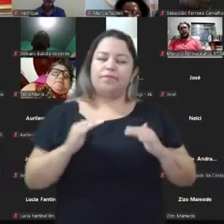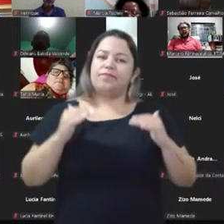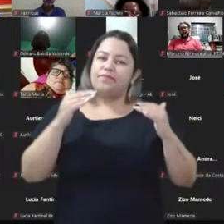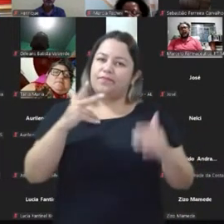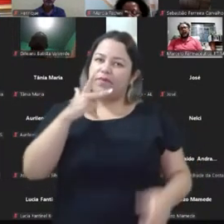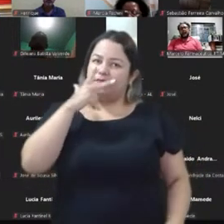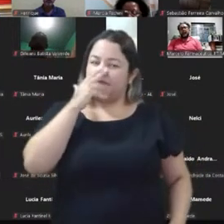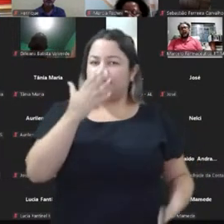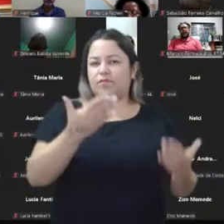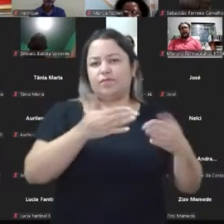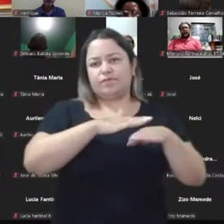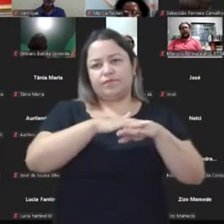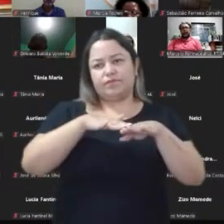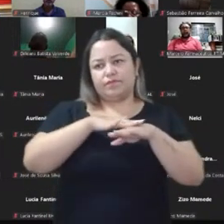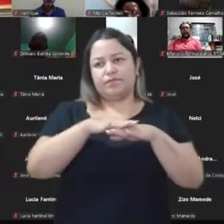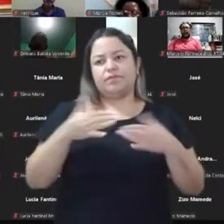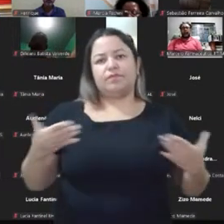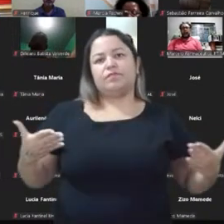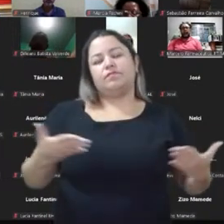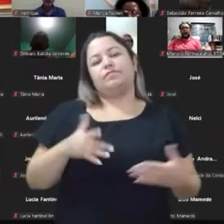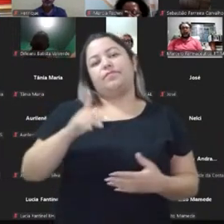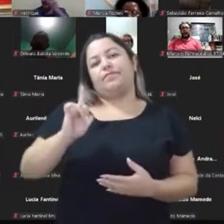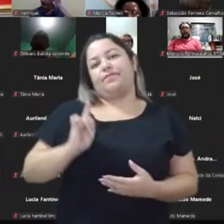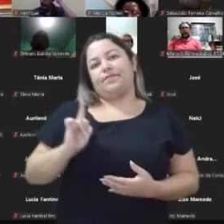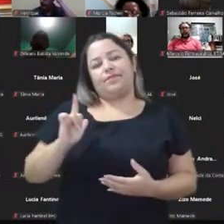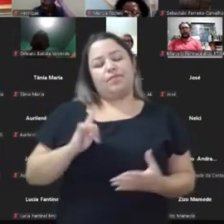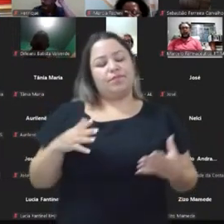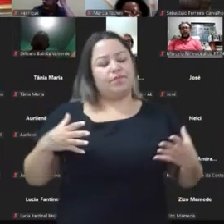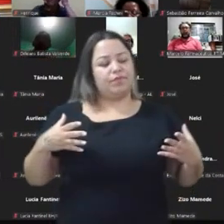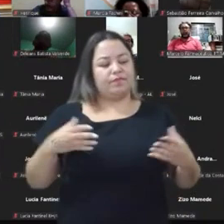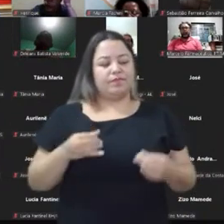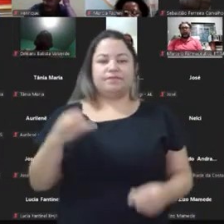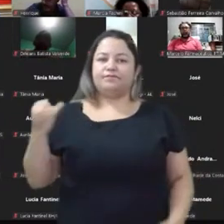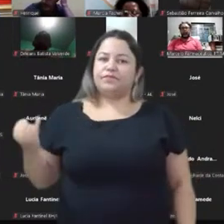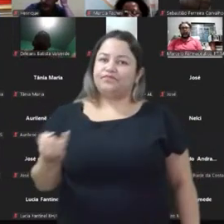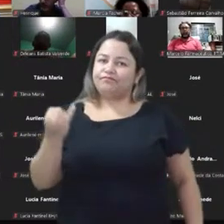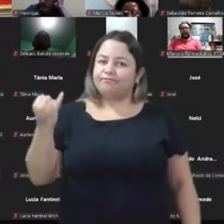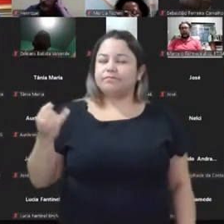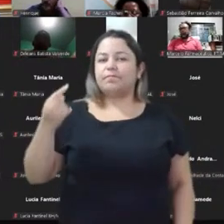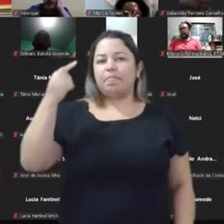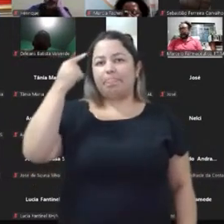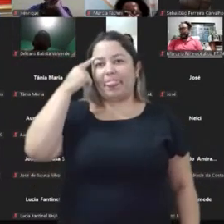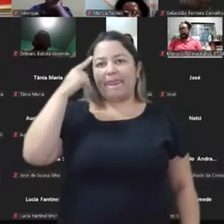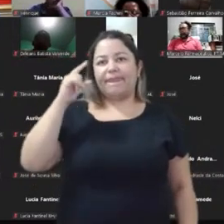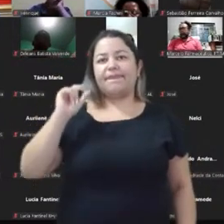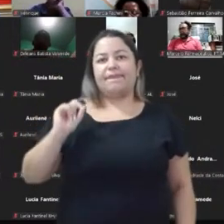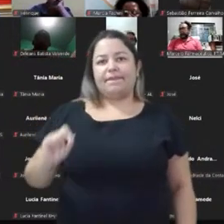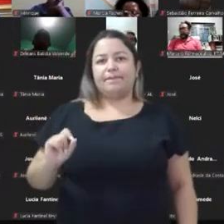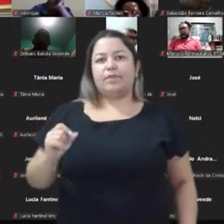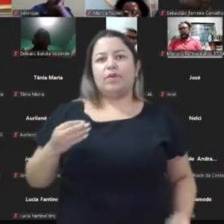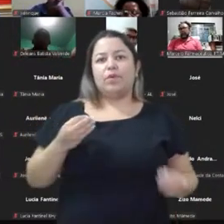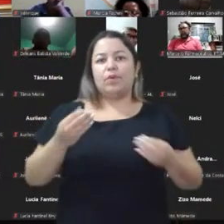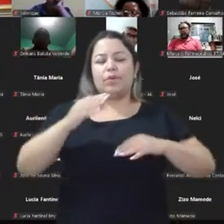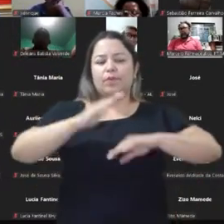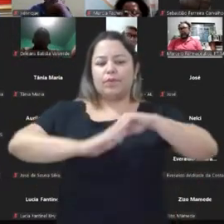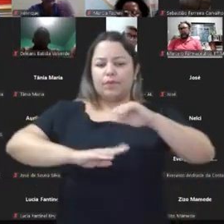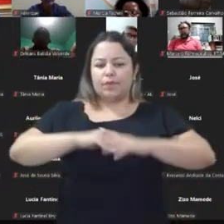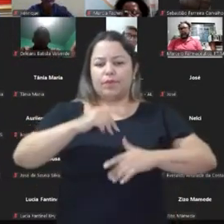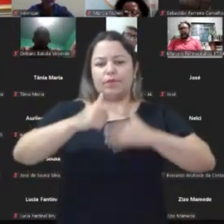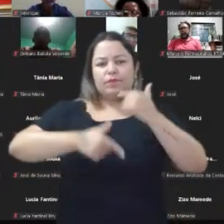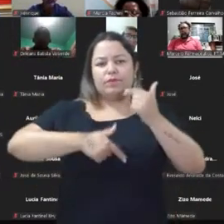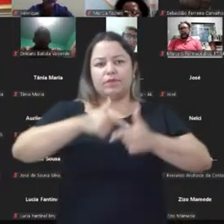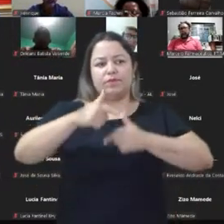conversas que tivemos aqui são conversas muito importantes para a gente pensar como atuar de uma maneira mais